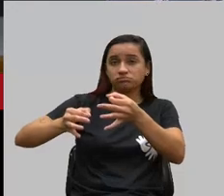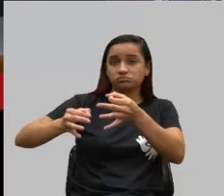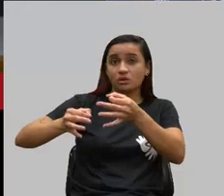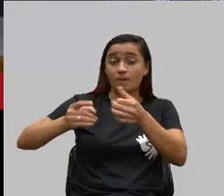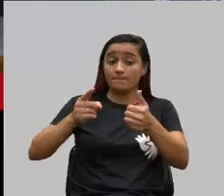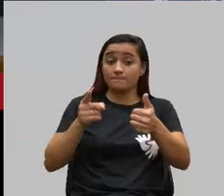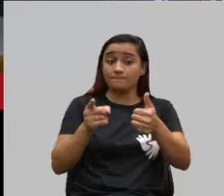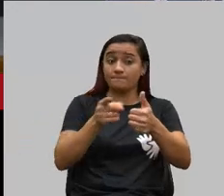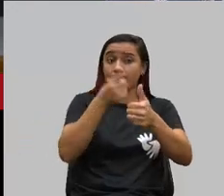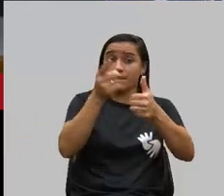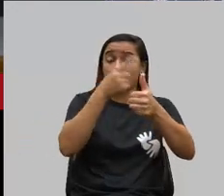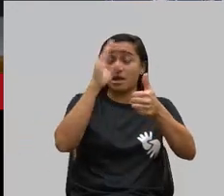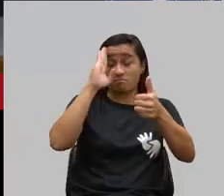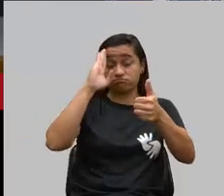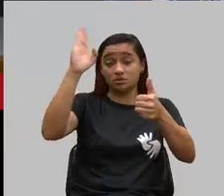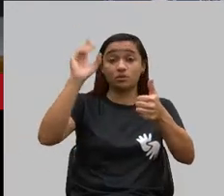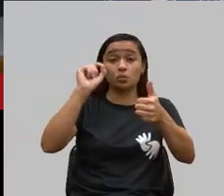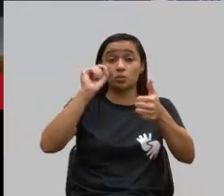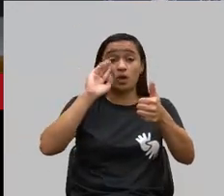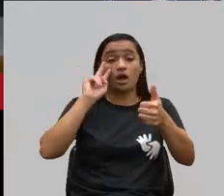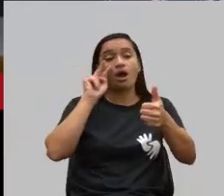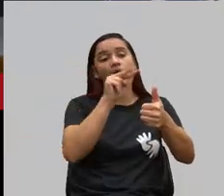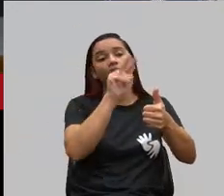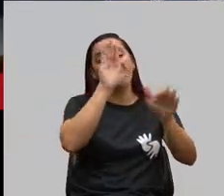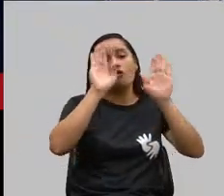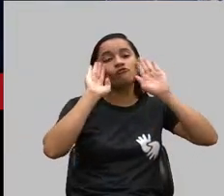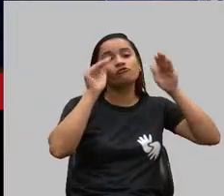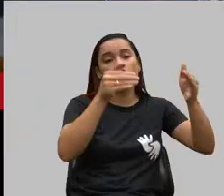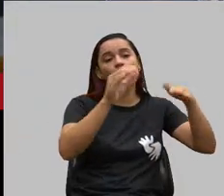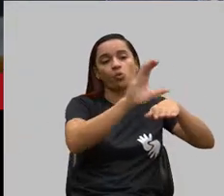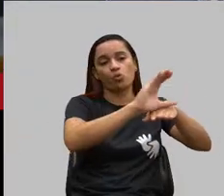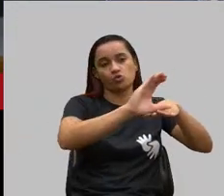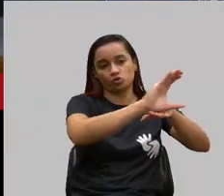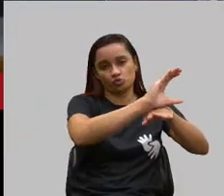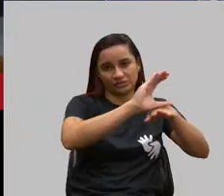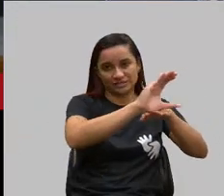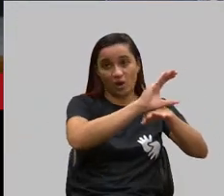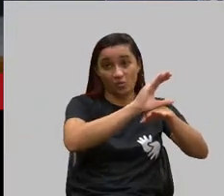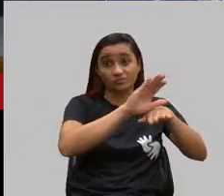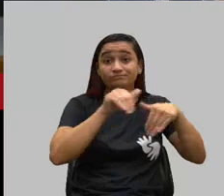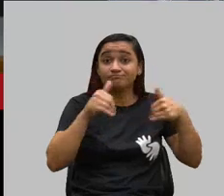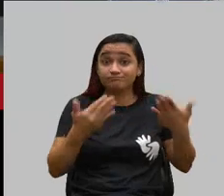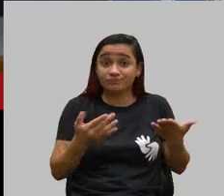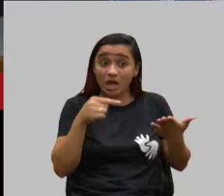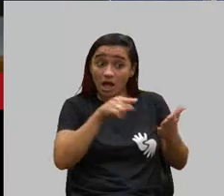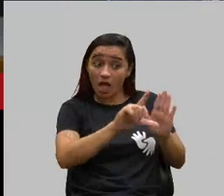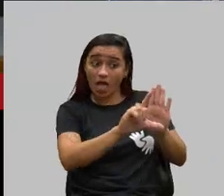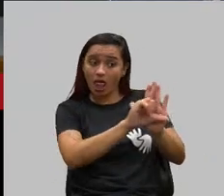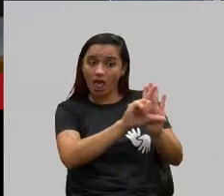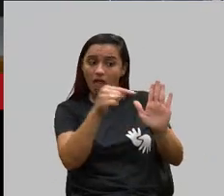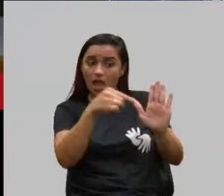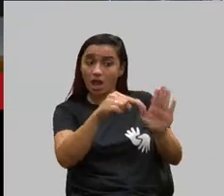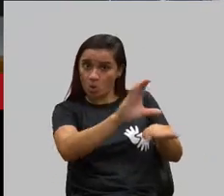primeiro norte dele é a Constituição. Então, com base na Constituição é que a gente vem a